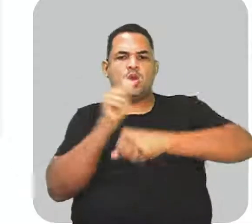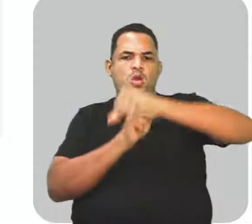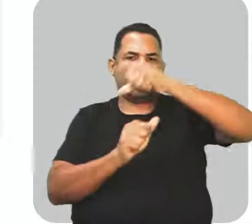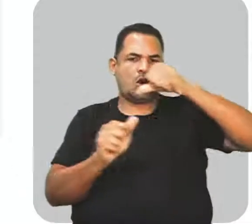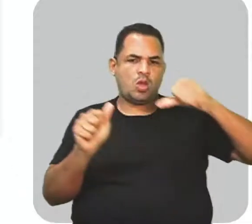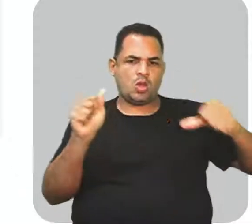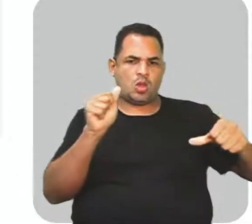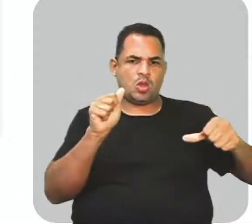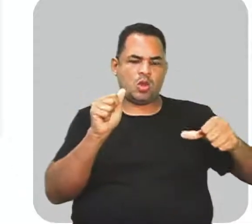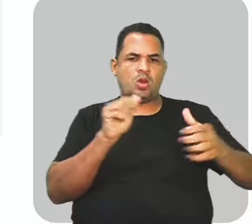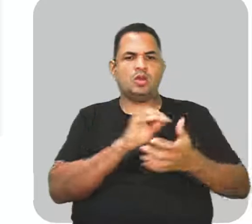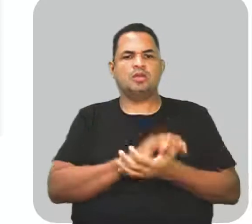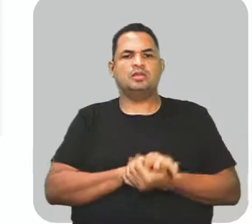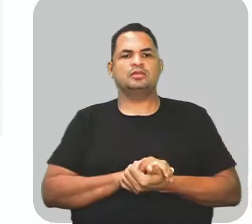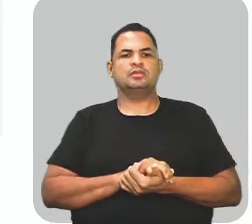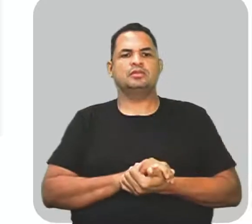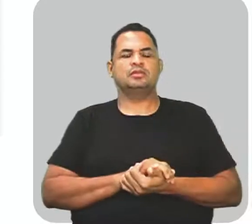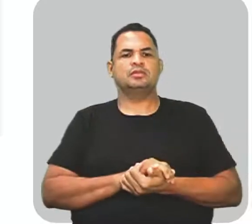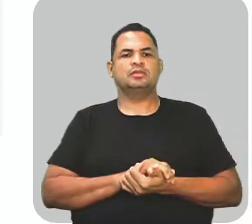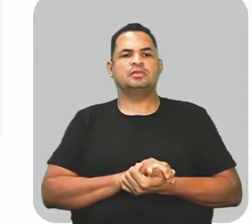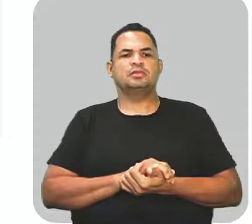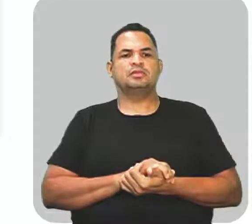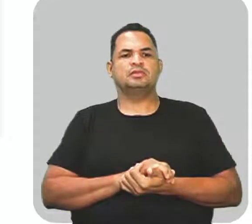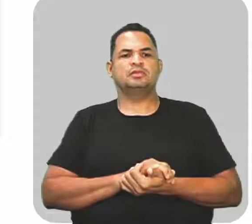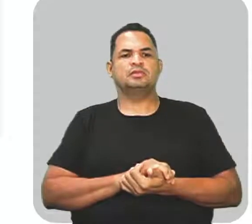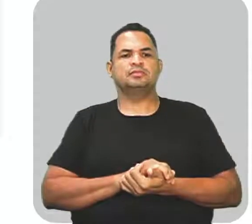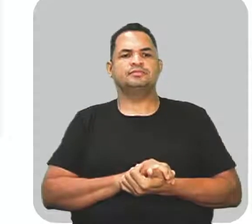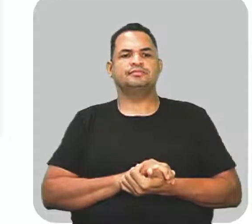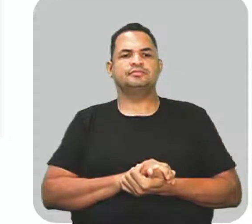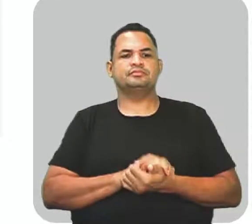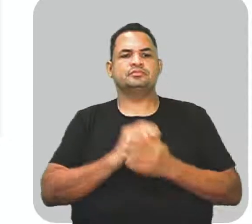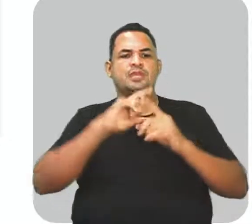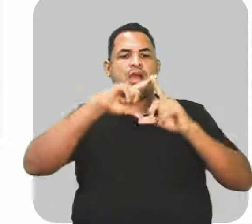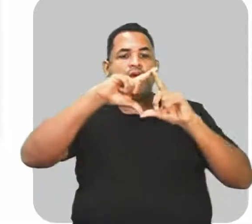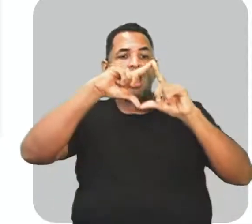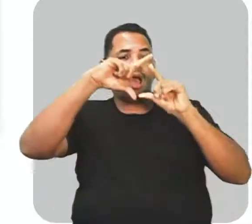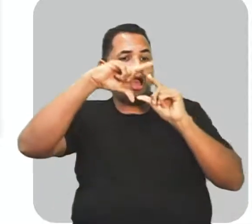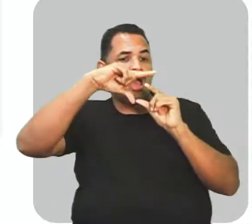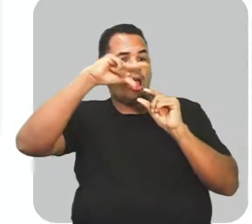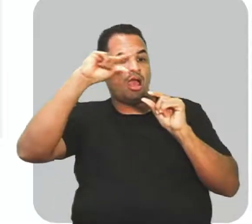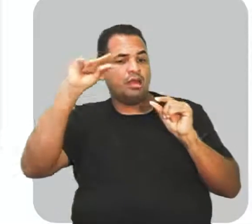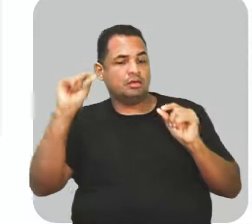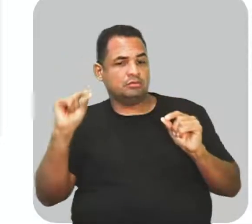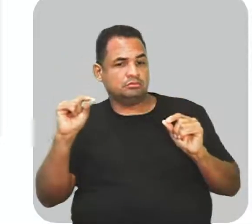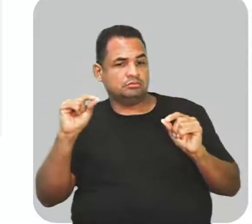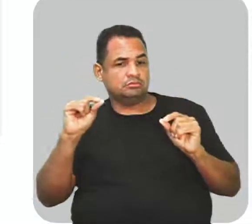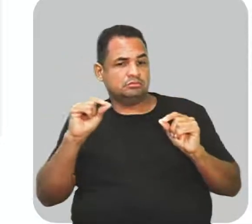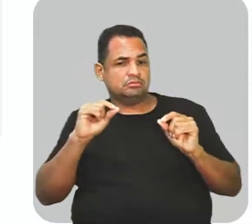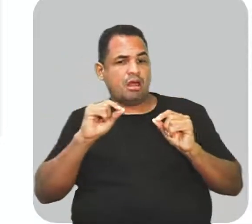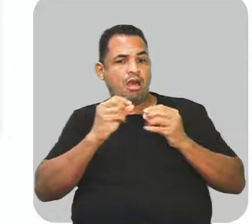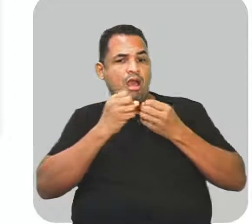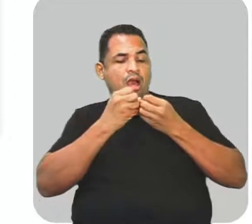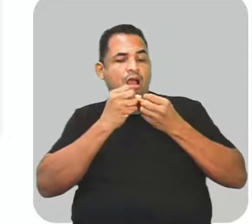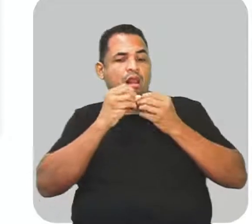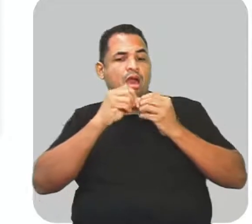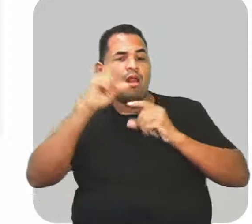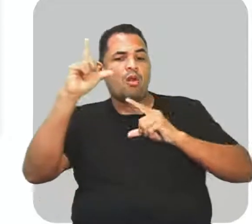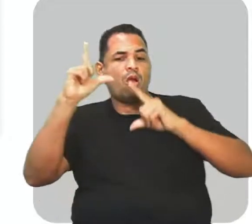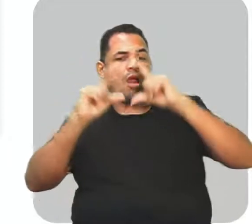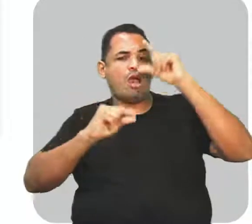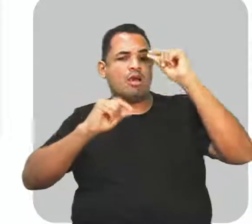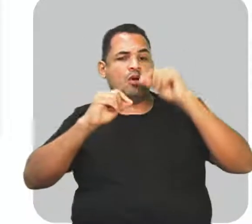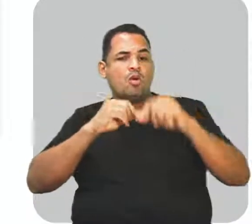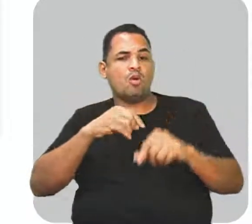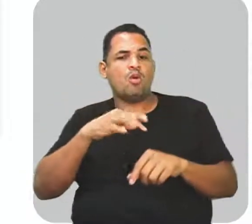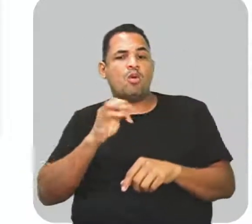direta desses termos. Segundo exemplo. Da lua os claros raios rutilavam. E aí